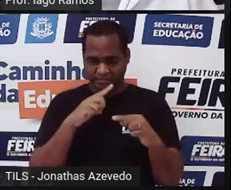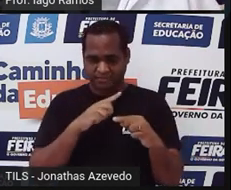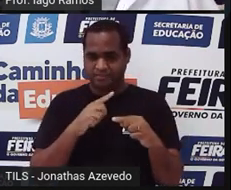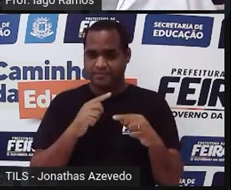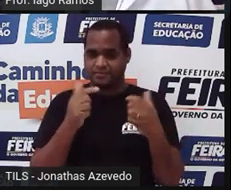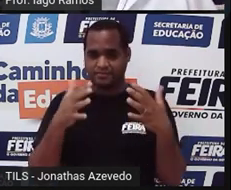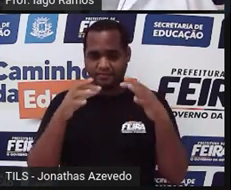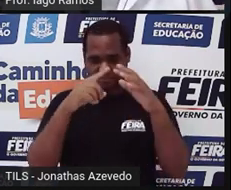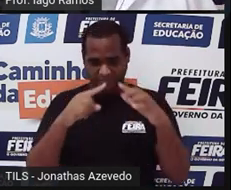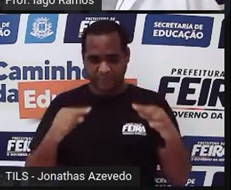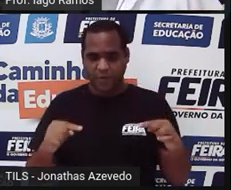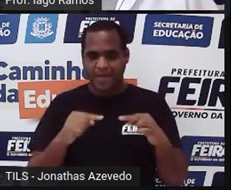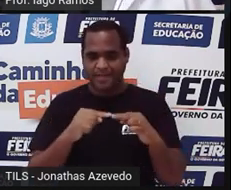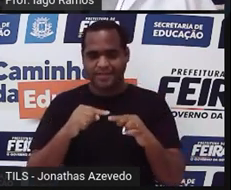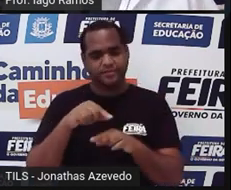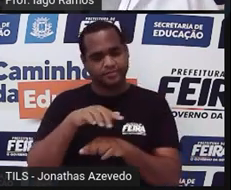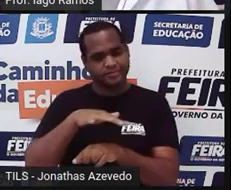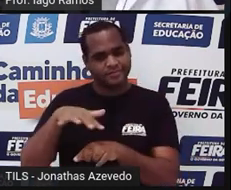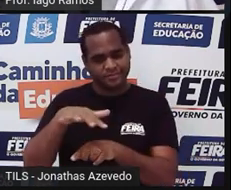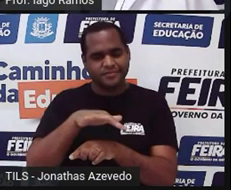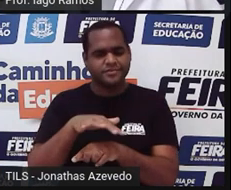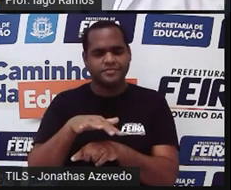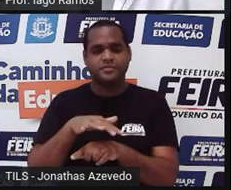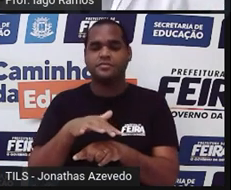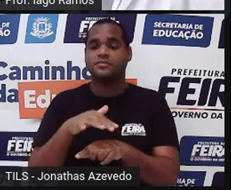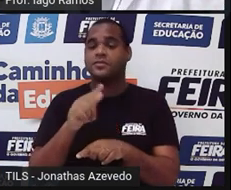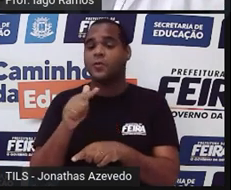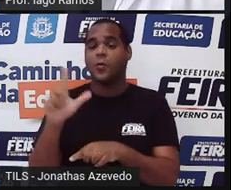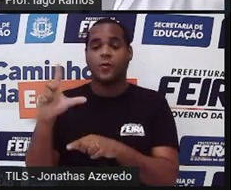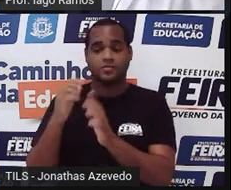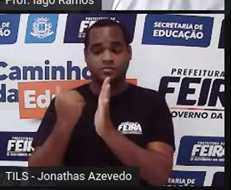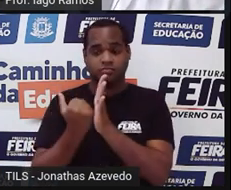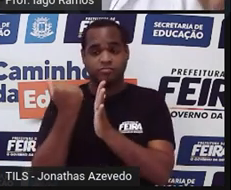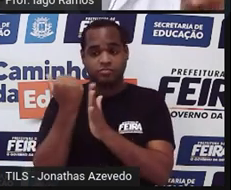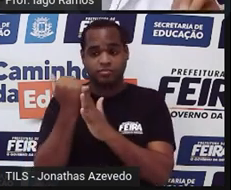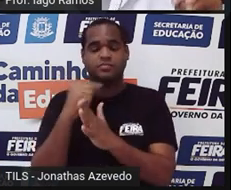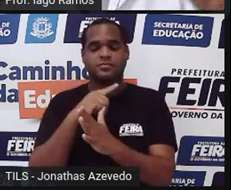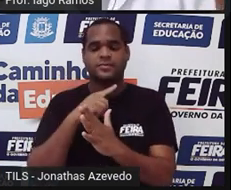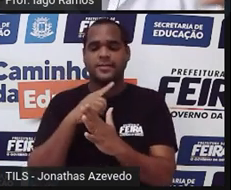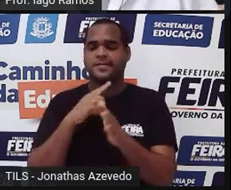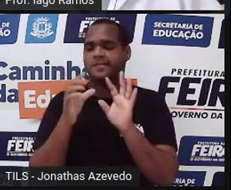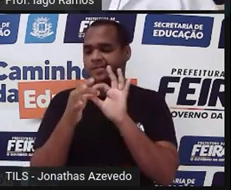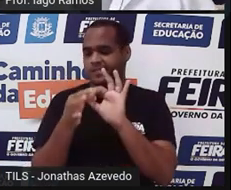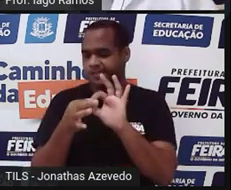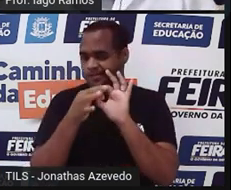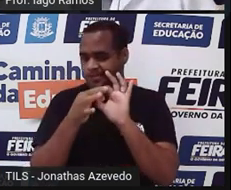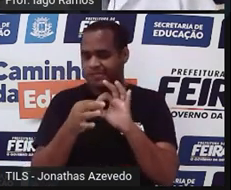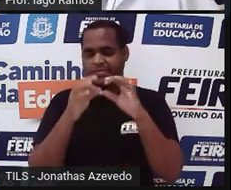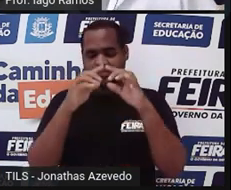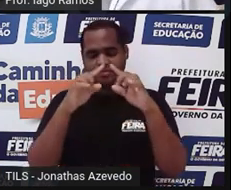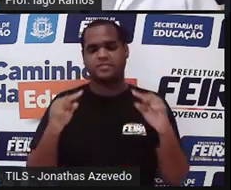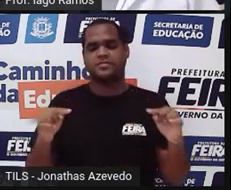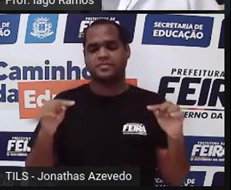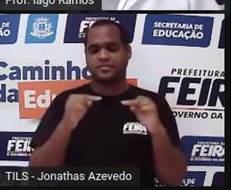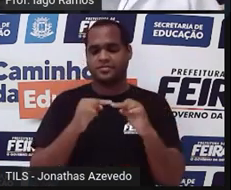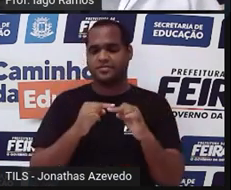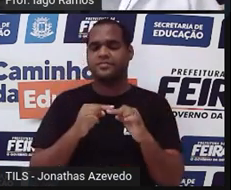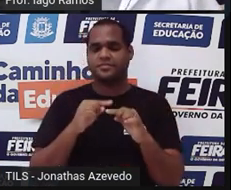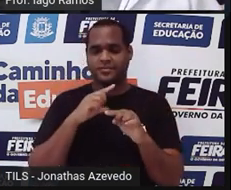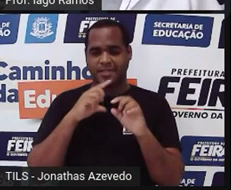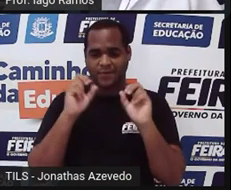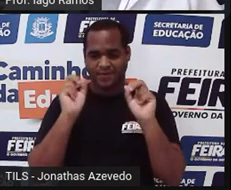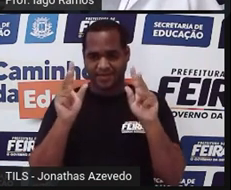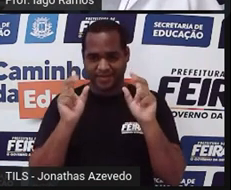geométrica plana, mas outra coisa ligada aos triângulos. Beleza? Ok?